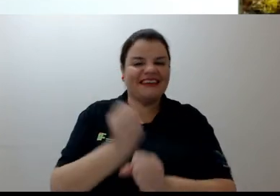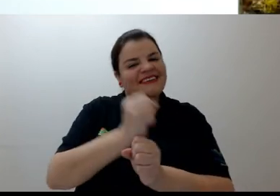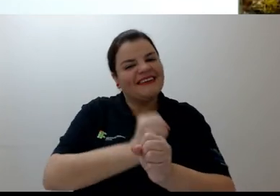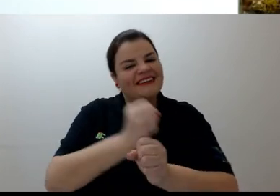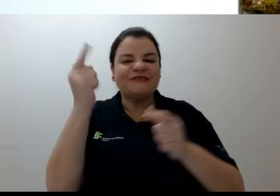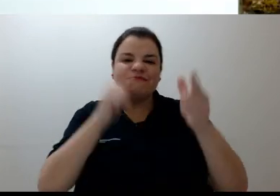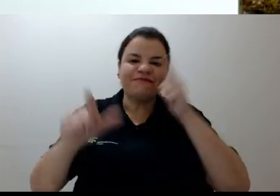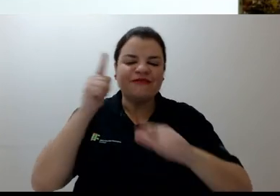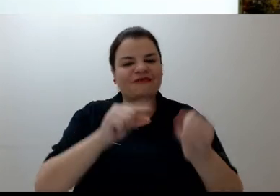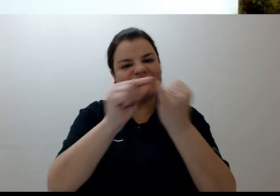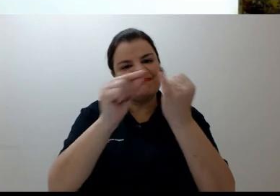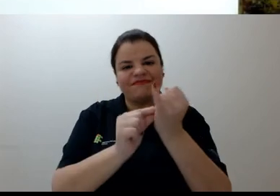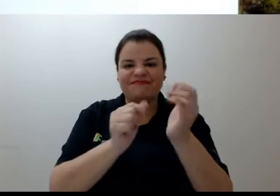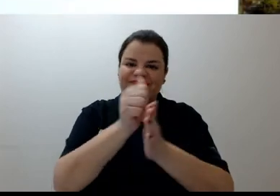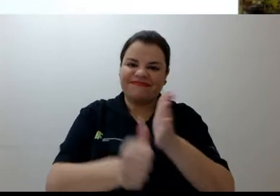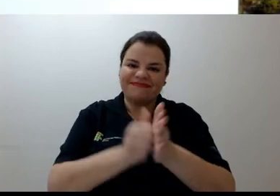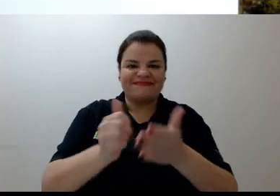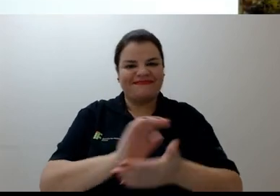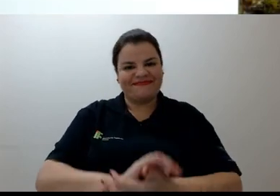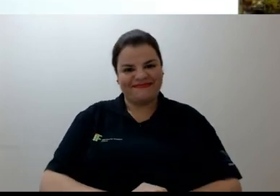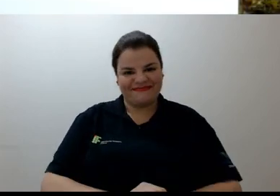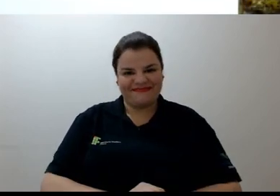Vida longa e próspera ao IFBR Campus Paranaguá.